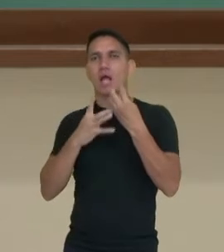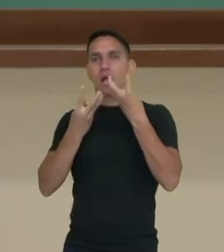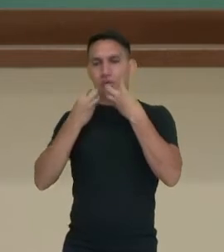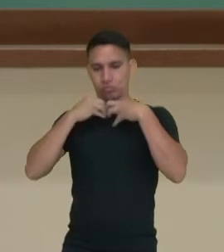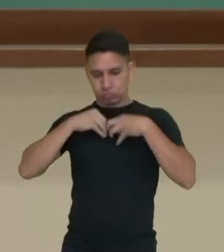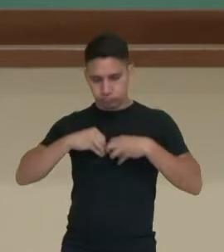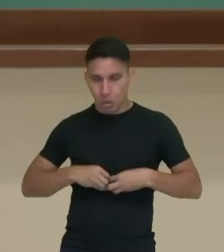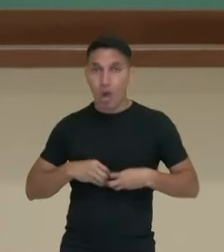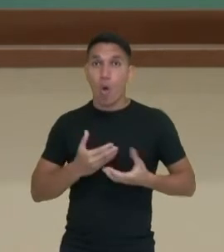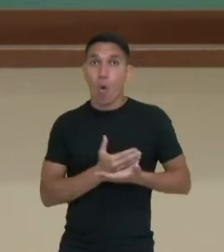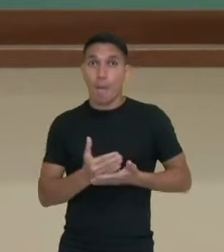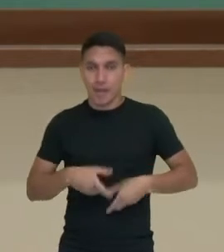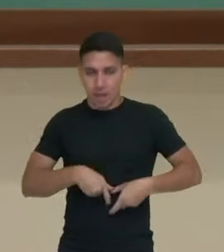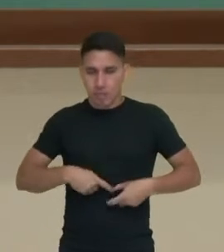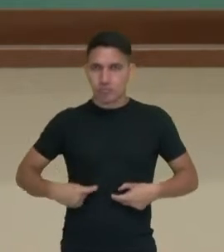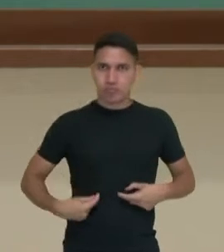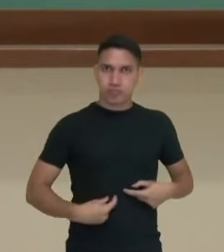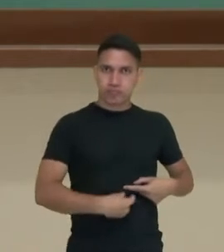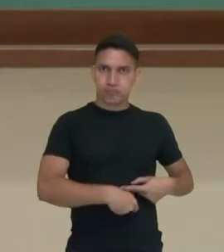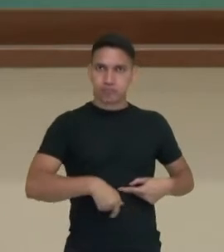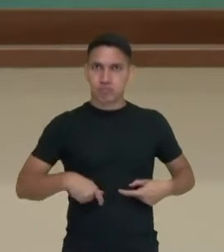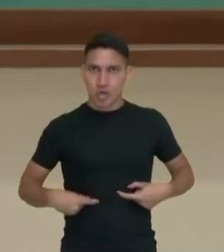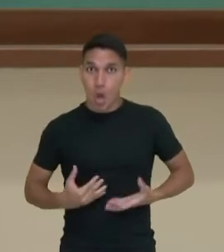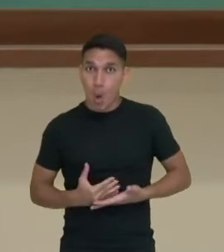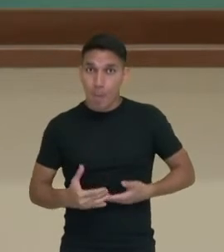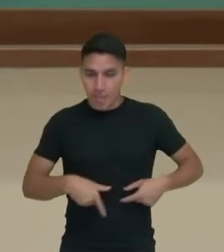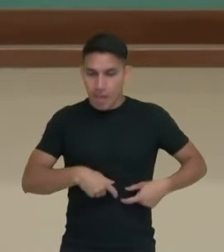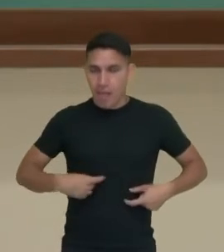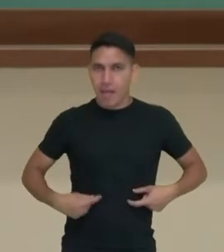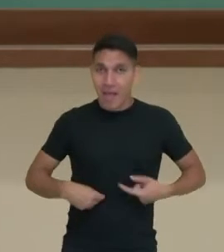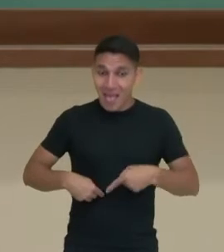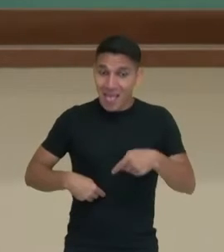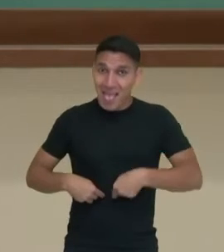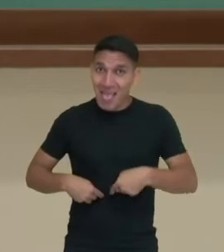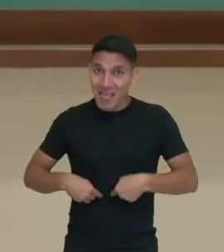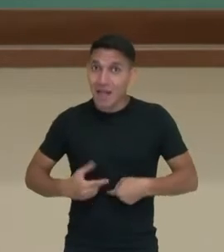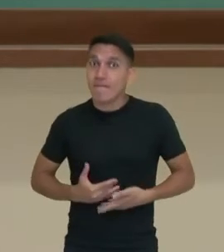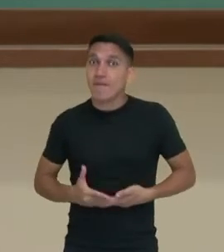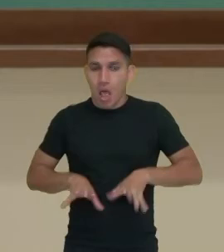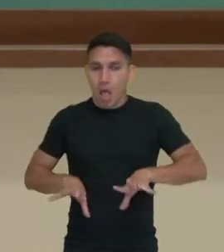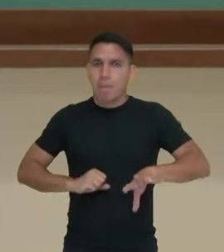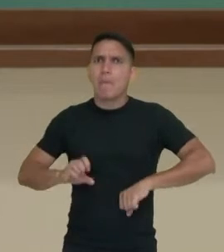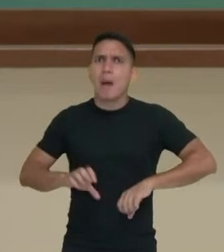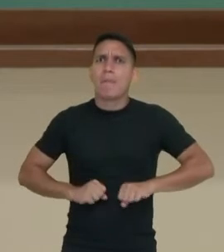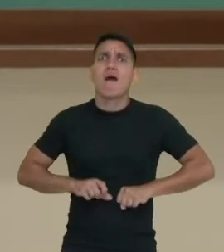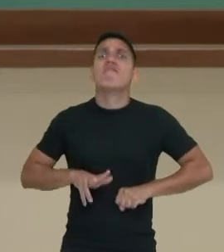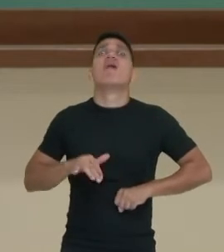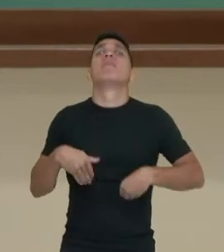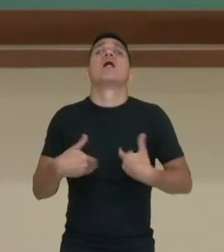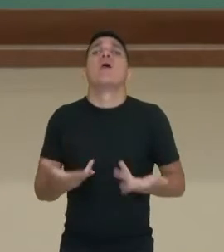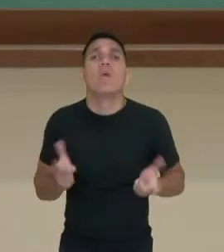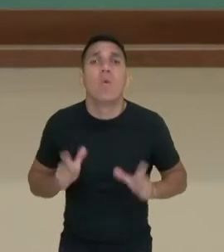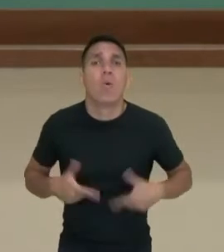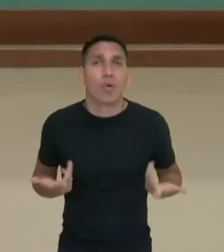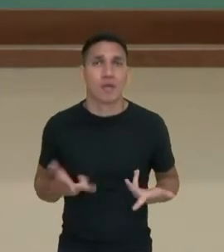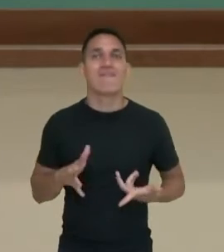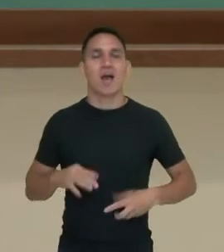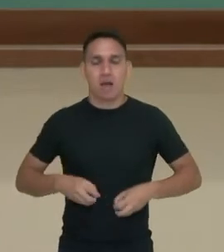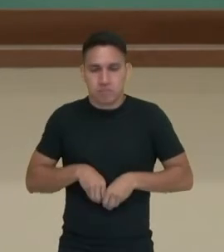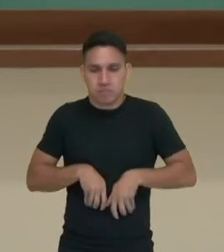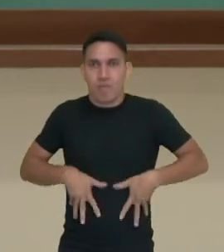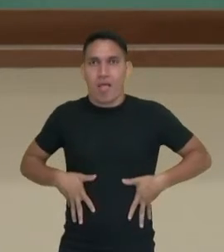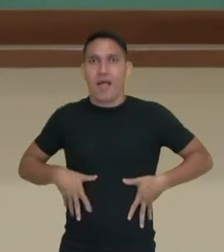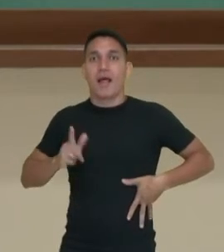intestinos, né? Onde eles vão ser absorvidos os nutrientes, esses nutrientes, eles vão para algum lugar, né? Eles são absorvidos e vão para a circulação sanguínea,